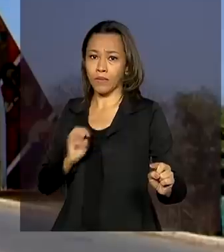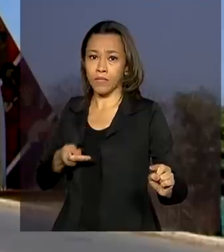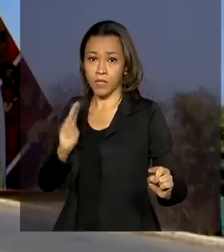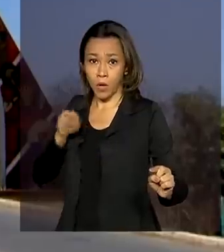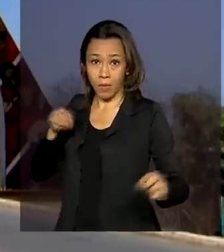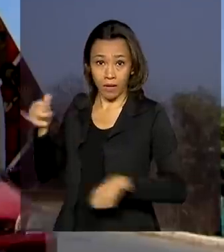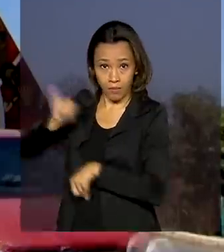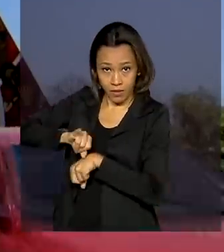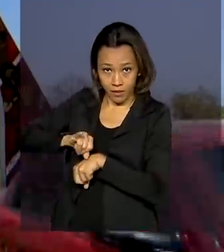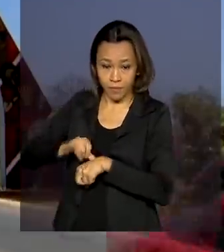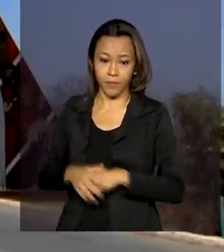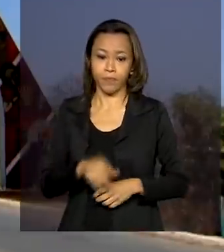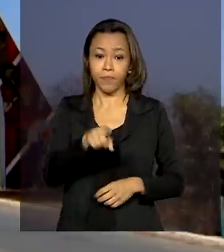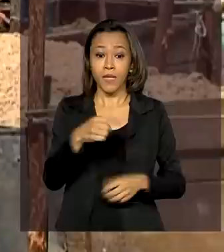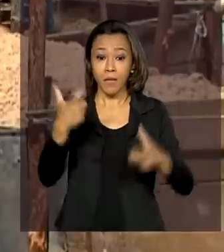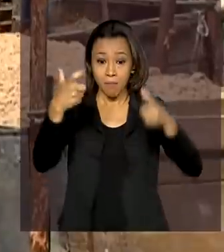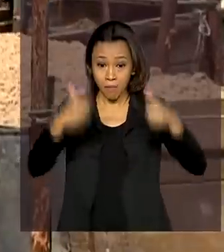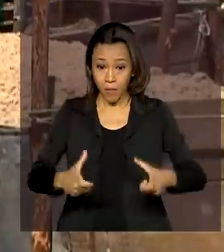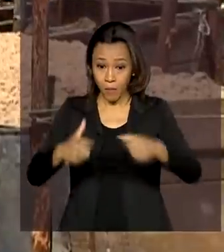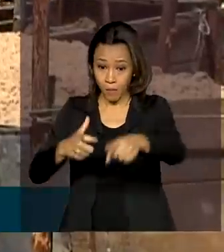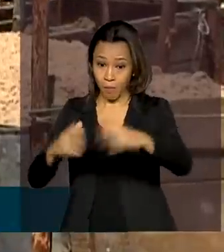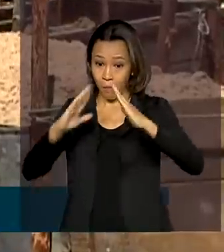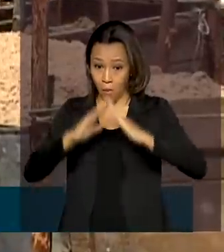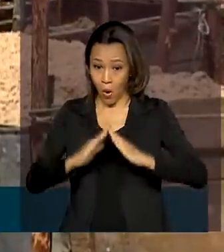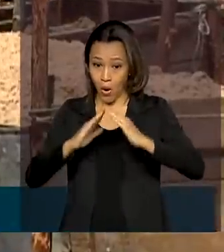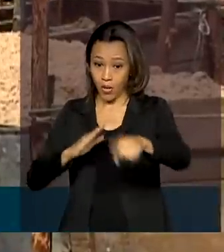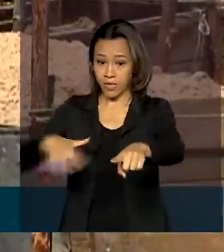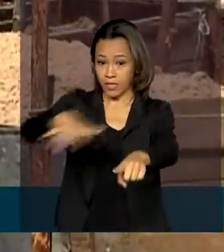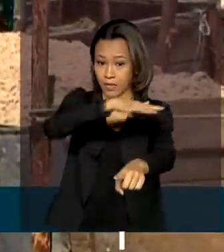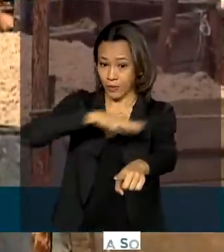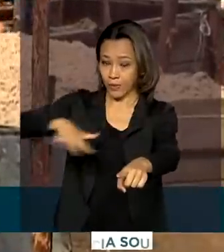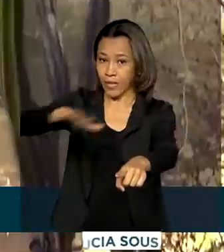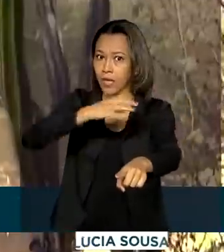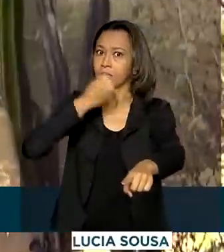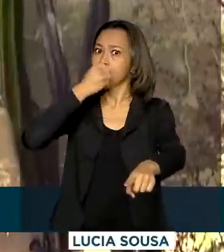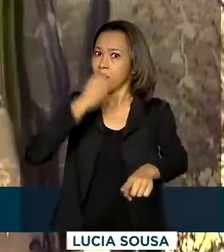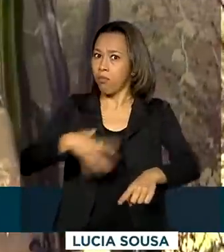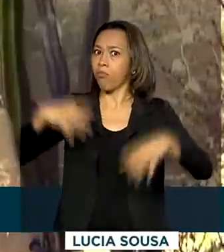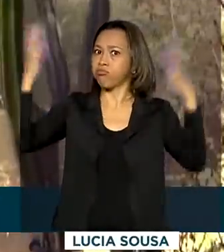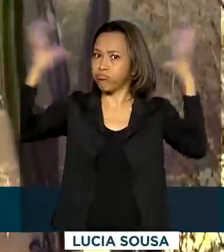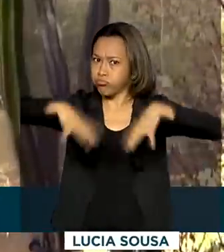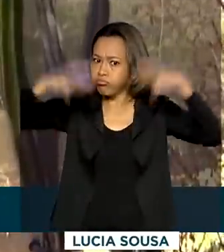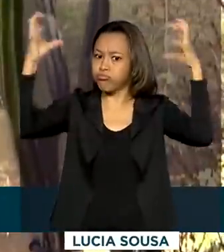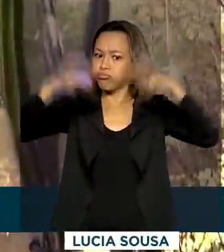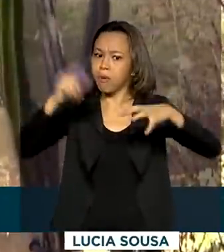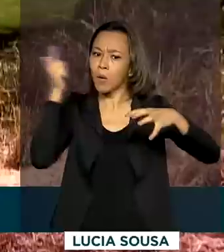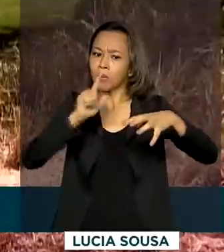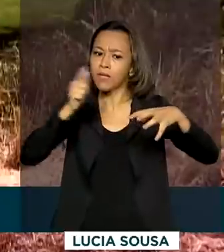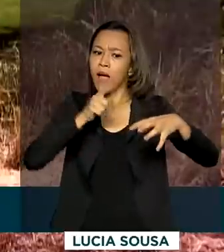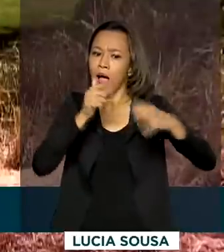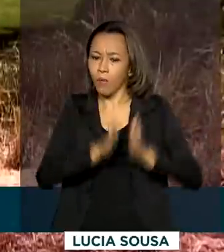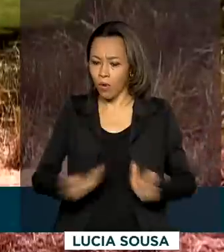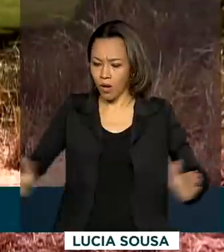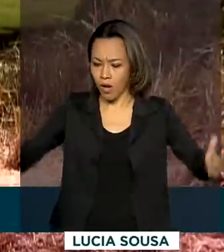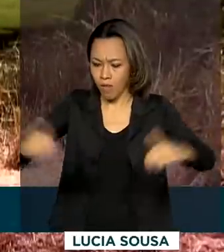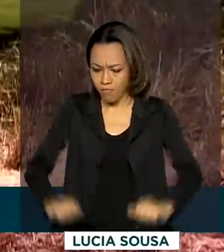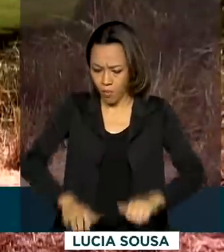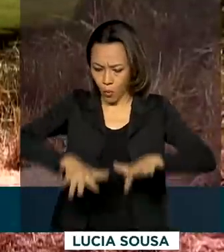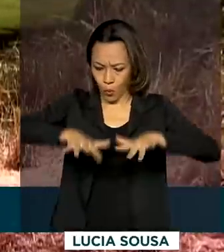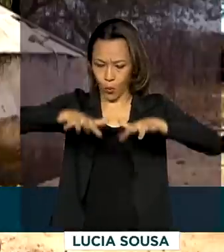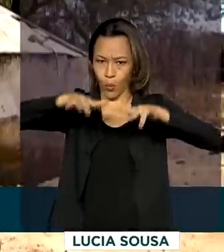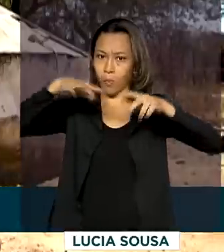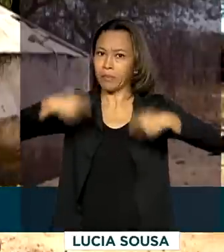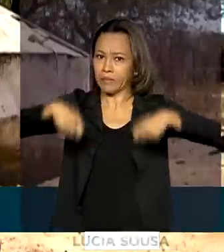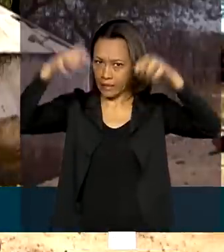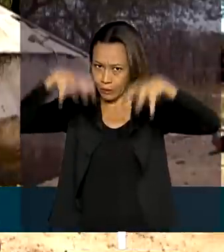Quem mora em São José do Egito sabe que é preciso um ano de boas chuvas para encher os dois açudes que abastecem a cidade e a zona